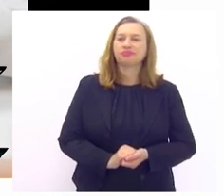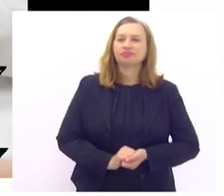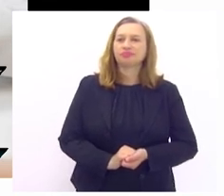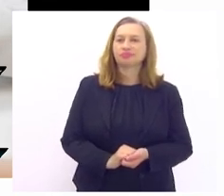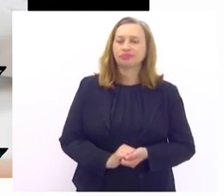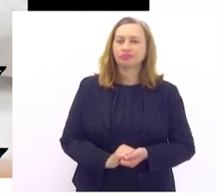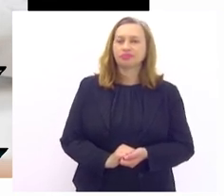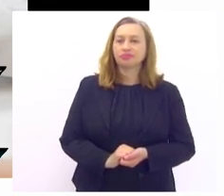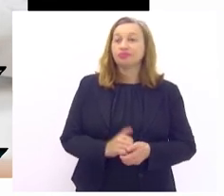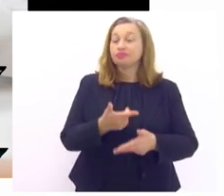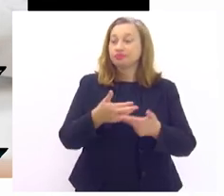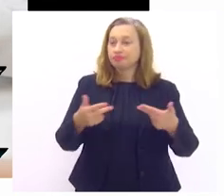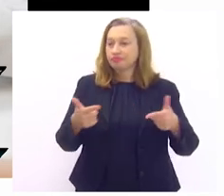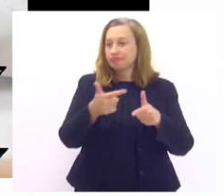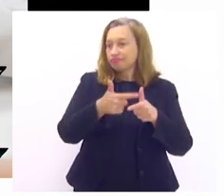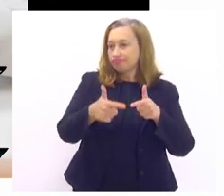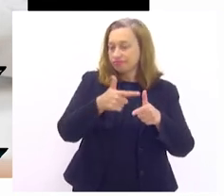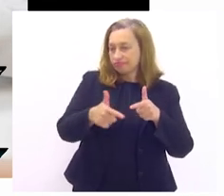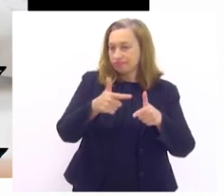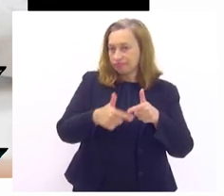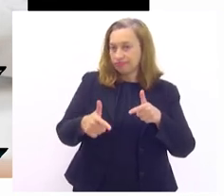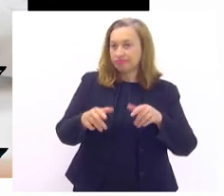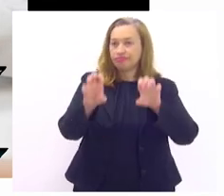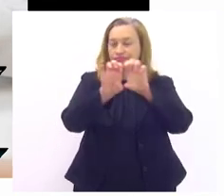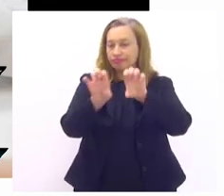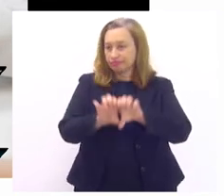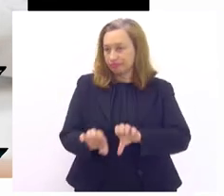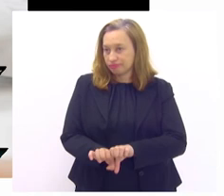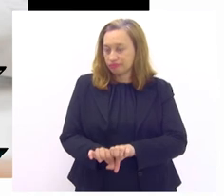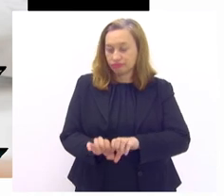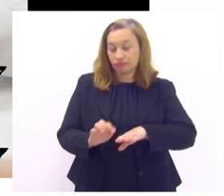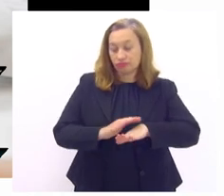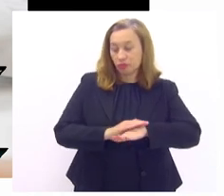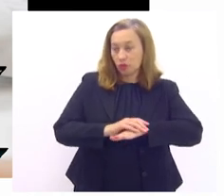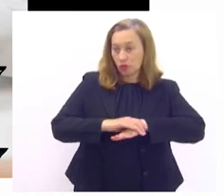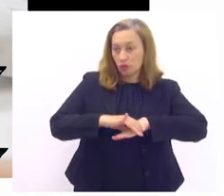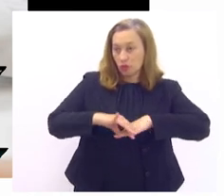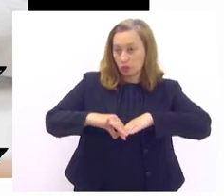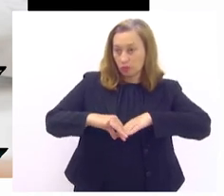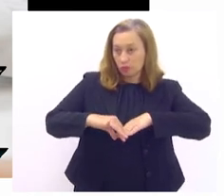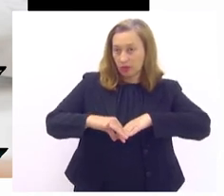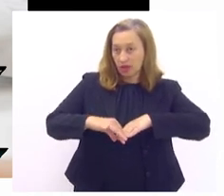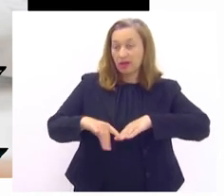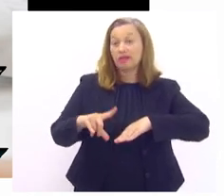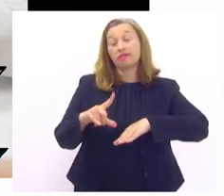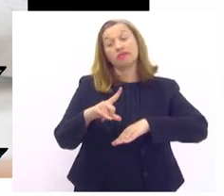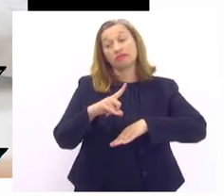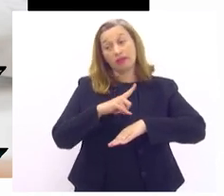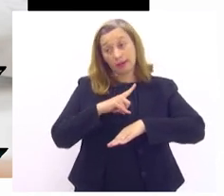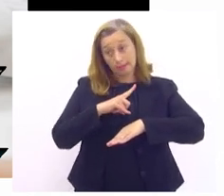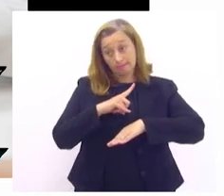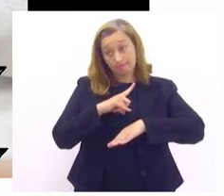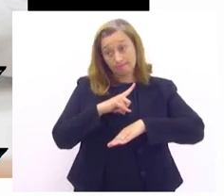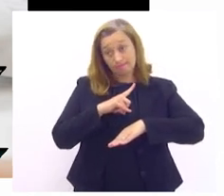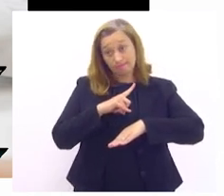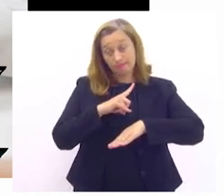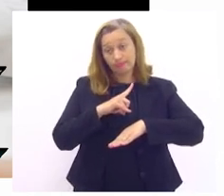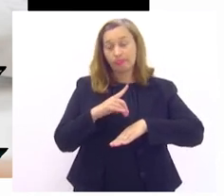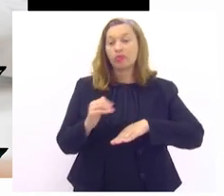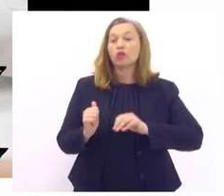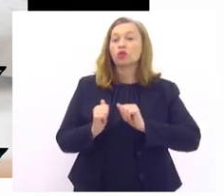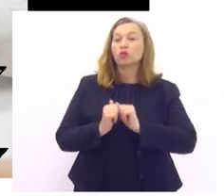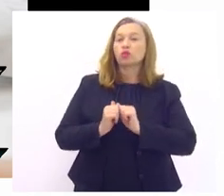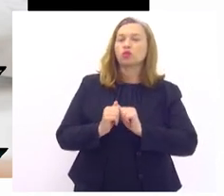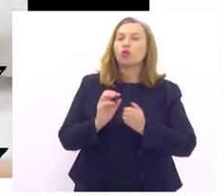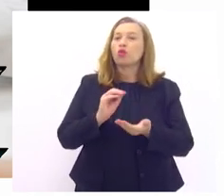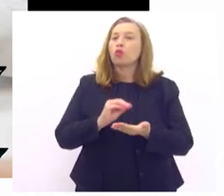então essas estruturas esses desvios motores junto com